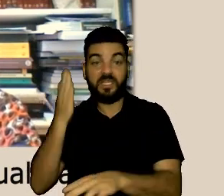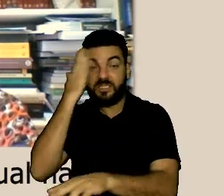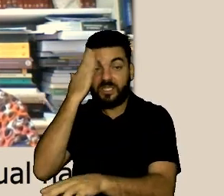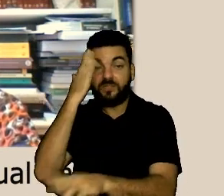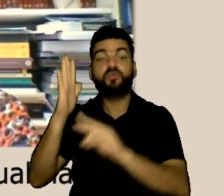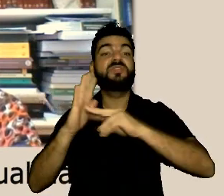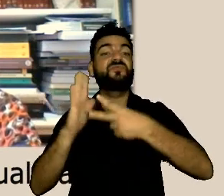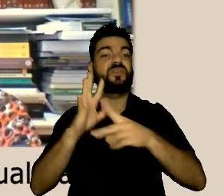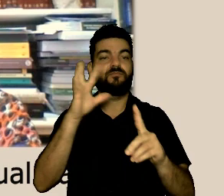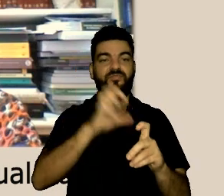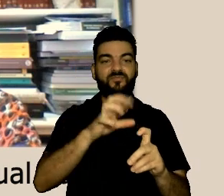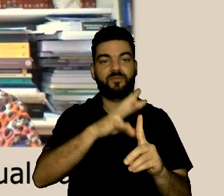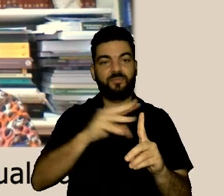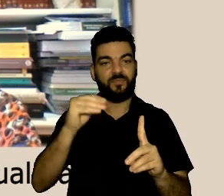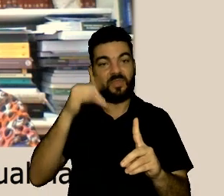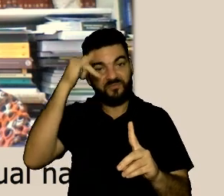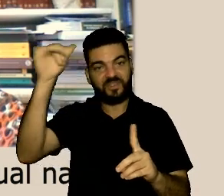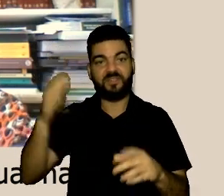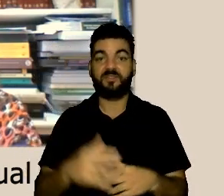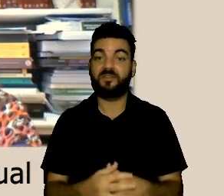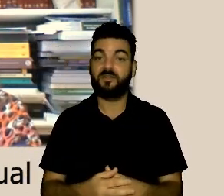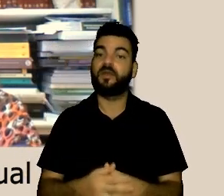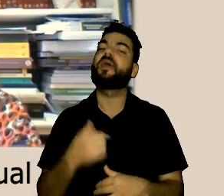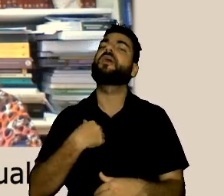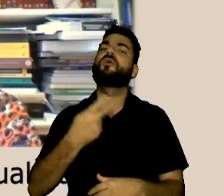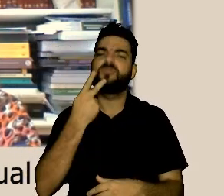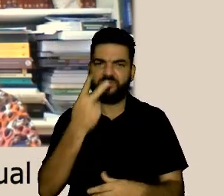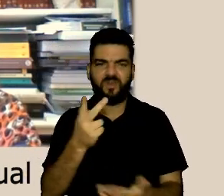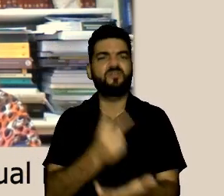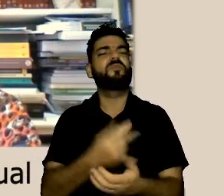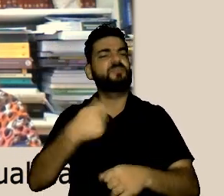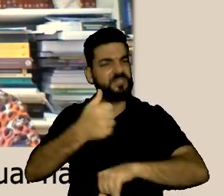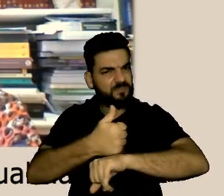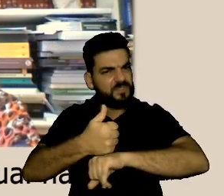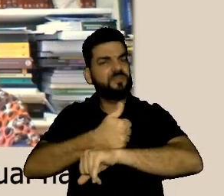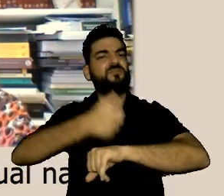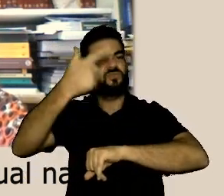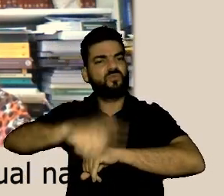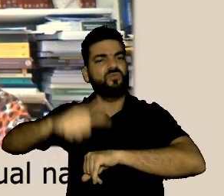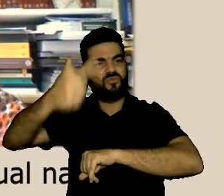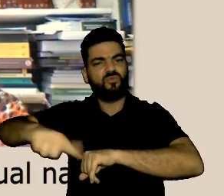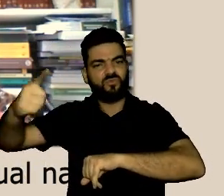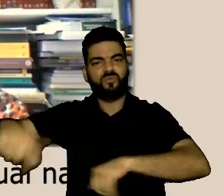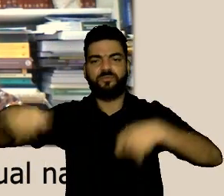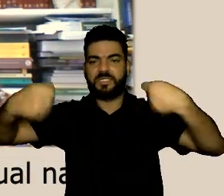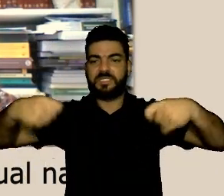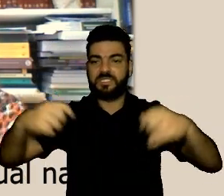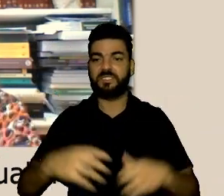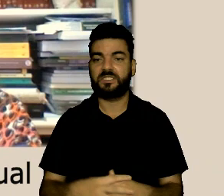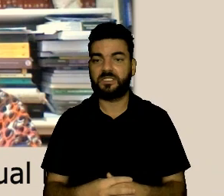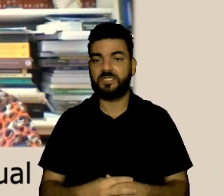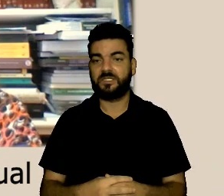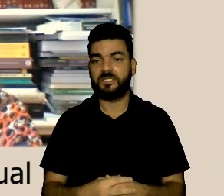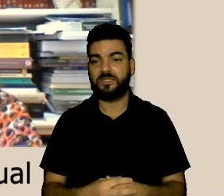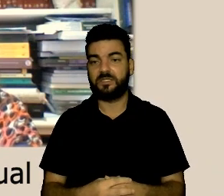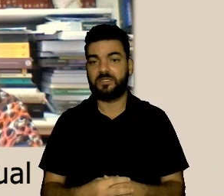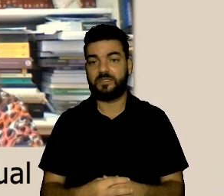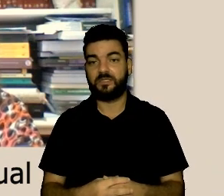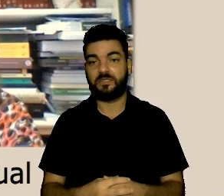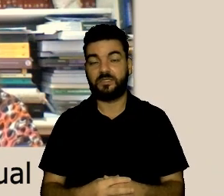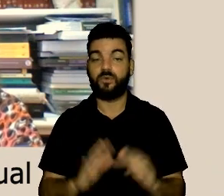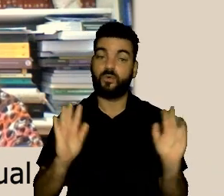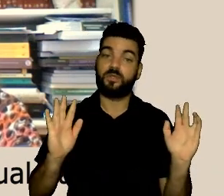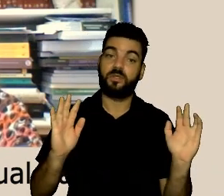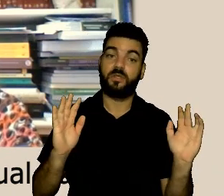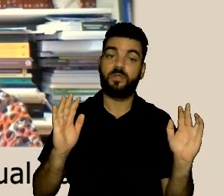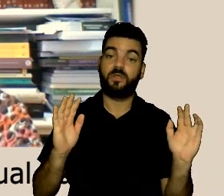CNV é que a pessoa vai ter consciência ela pode ou não pode fazer aquilo por isso que bato muito nessa tecla de capacitar